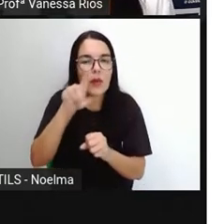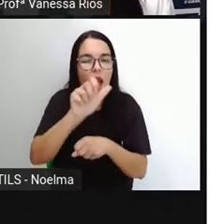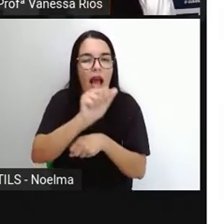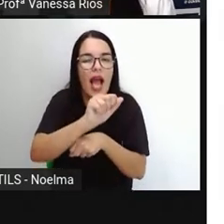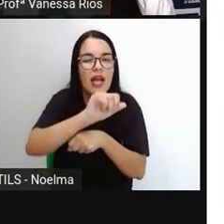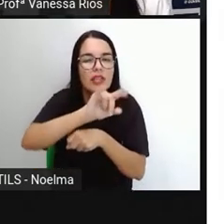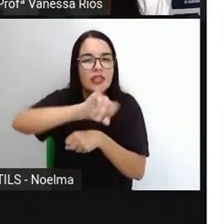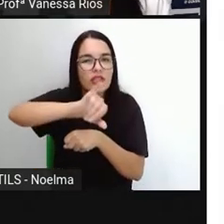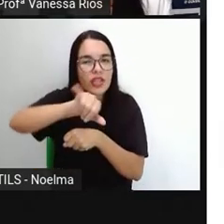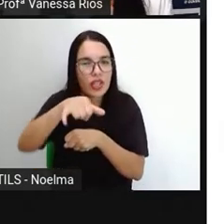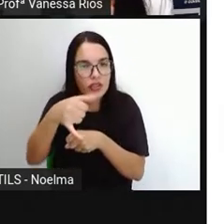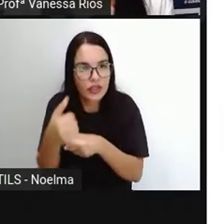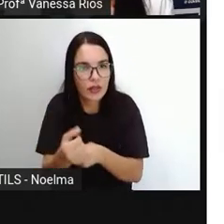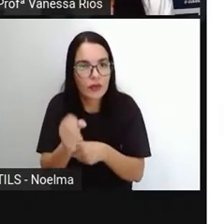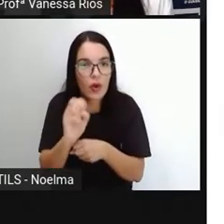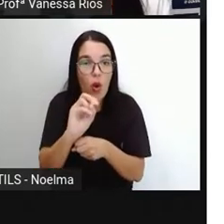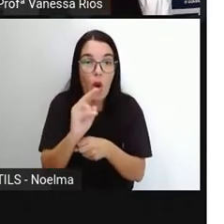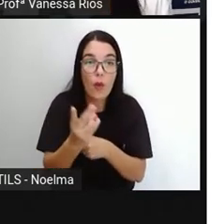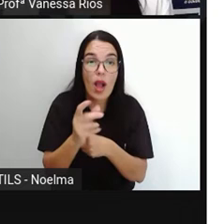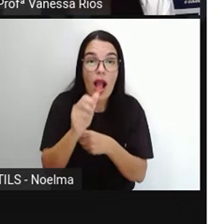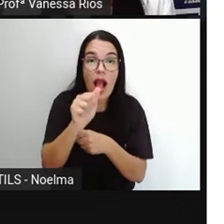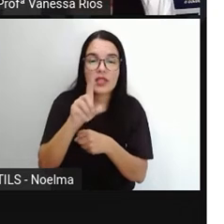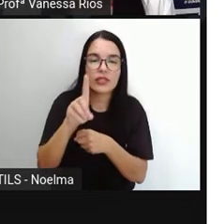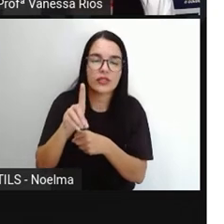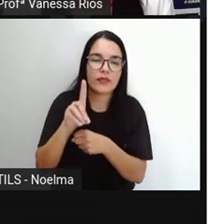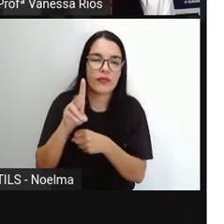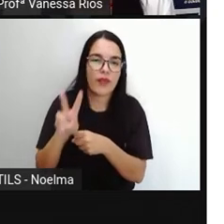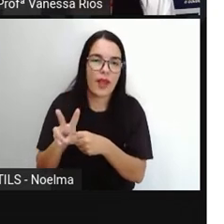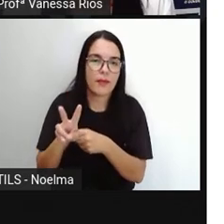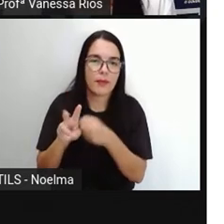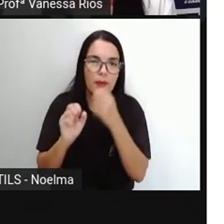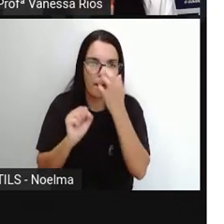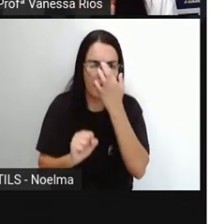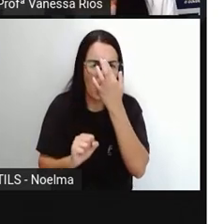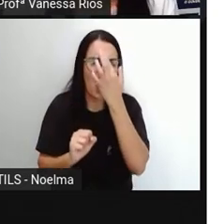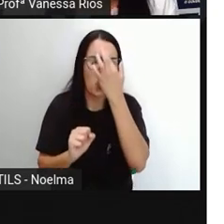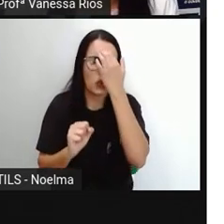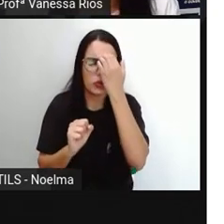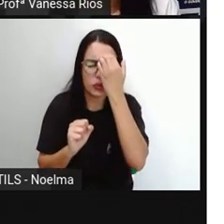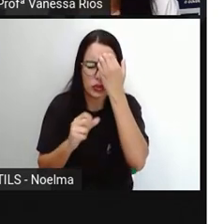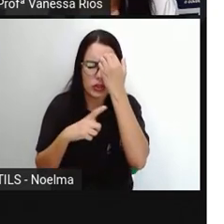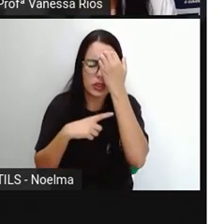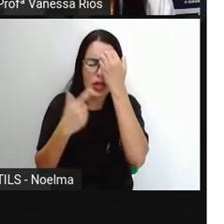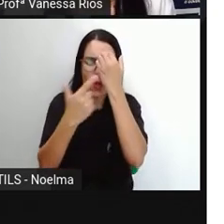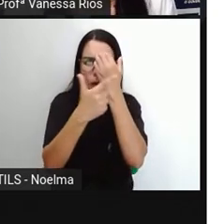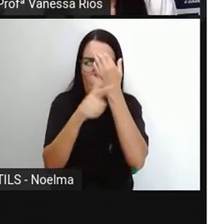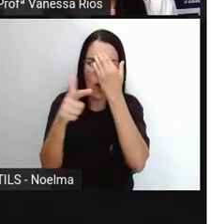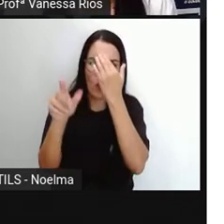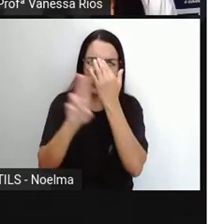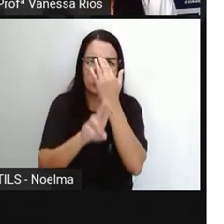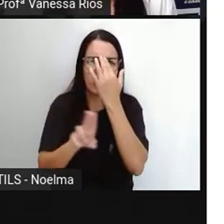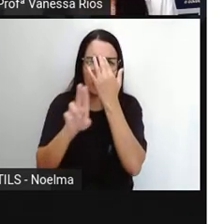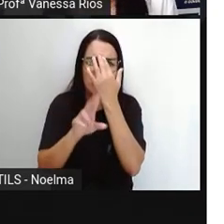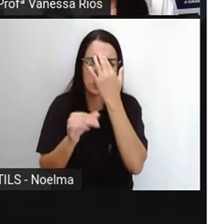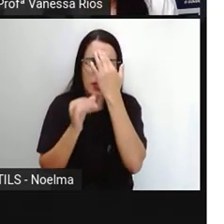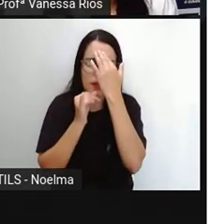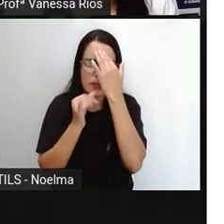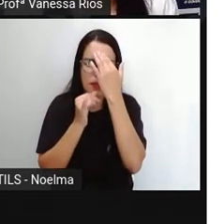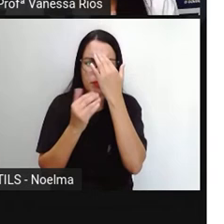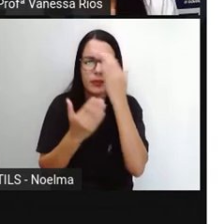adjetivo. Então, a gente já observa aí as formas verbais tendo outras funções. Exemplo,